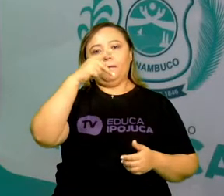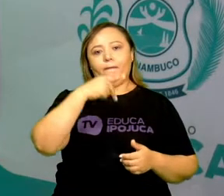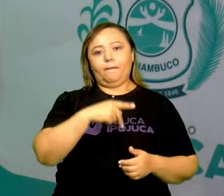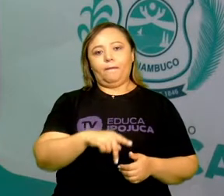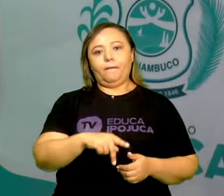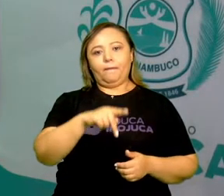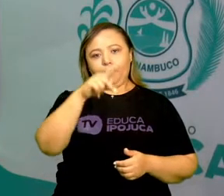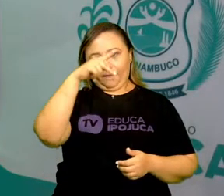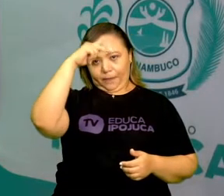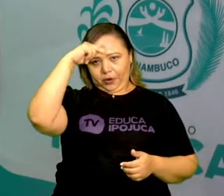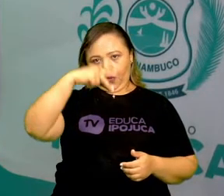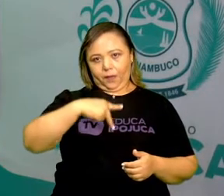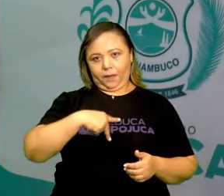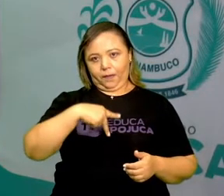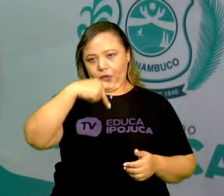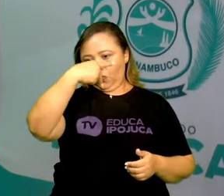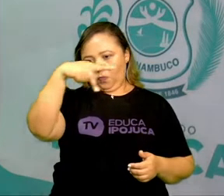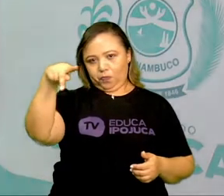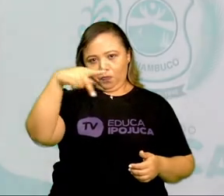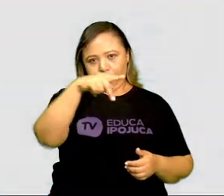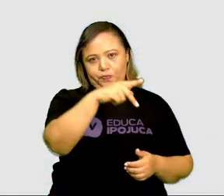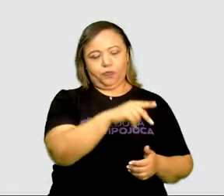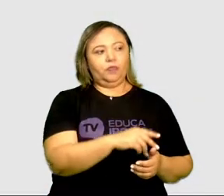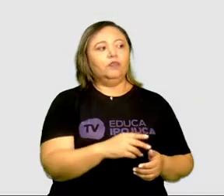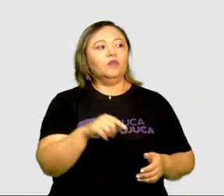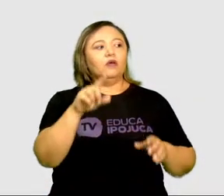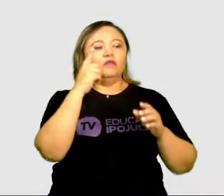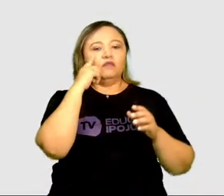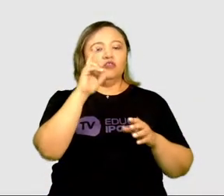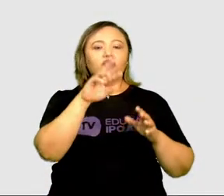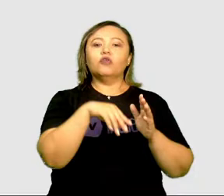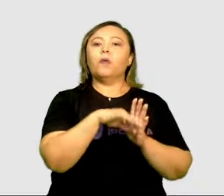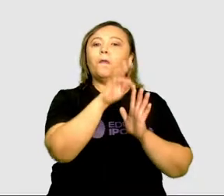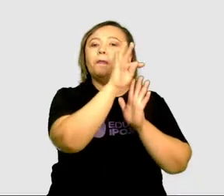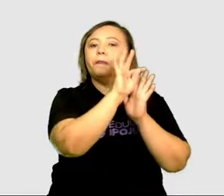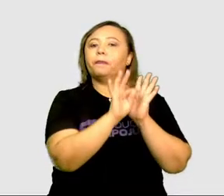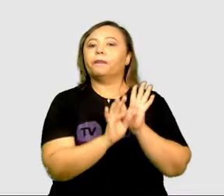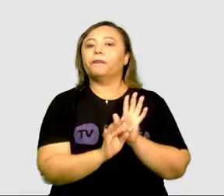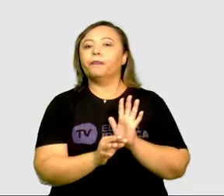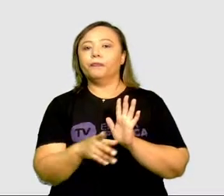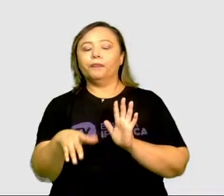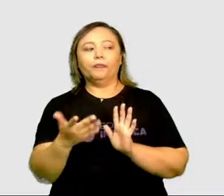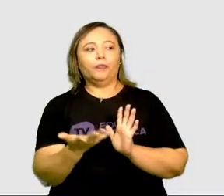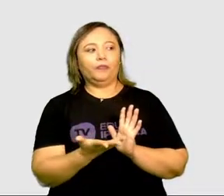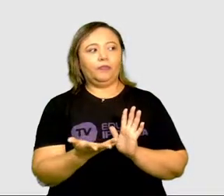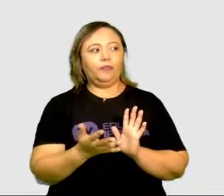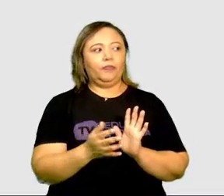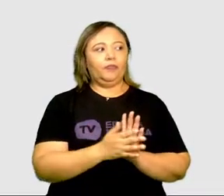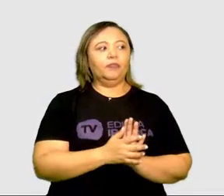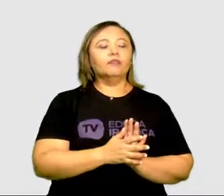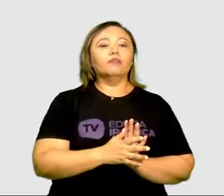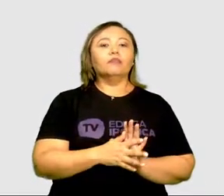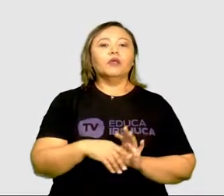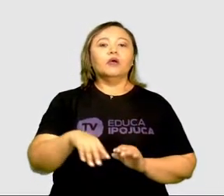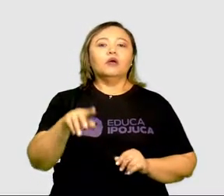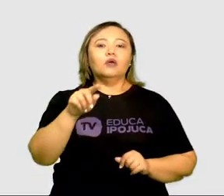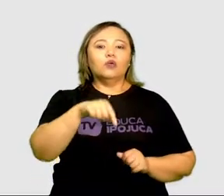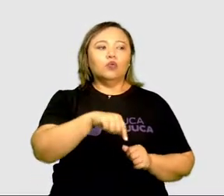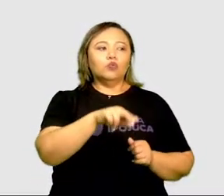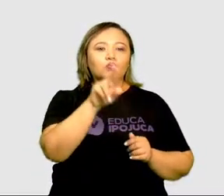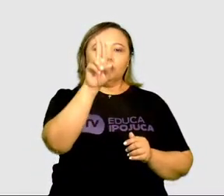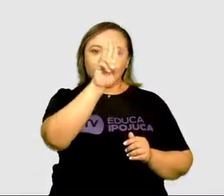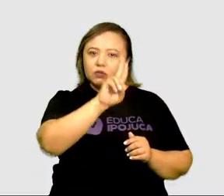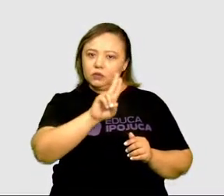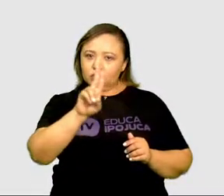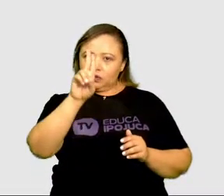texto a partir de agora. Vejamos o nosso material. Diz assim, usamos